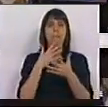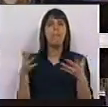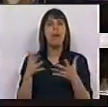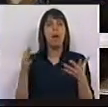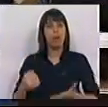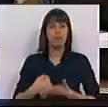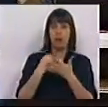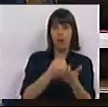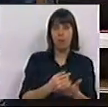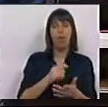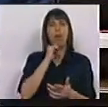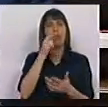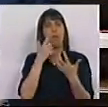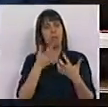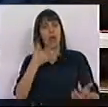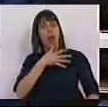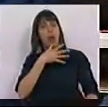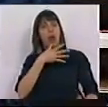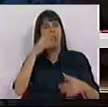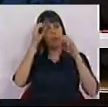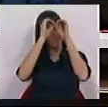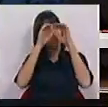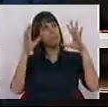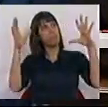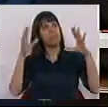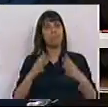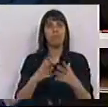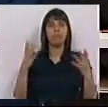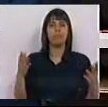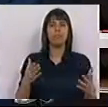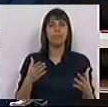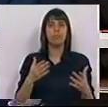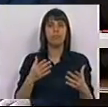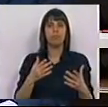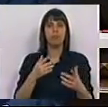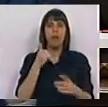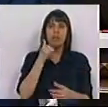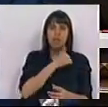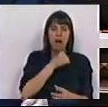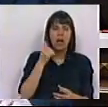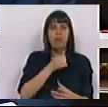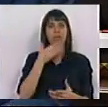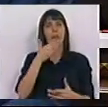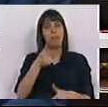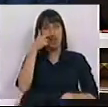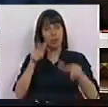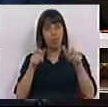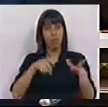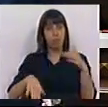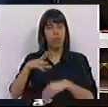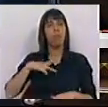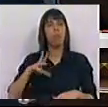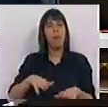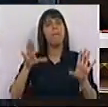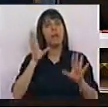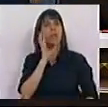maioria que o apoia têm assentado o seu discurso na ideia de que foram pedidos pesados sacrifícios ao povo português, mas que